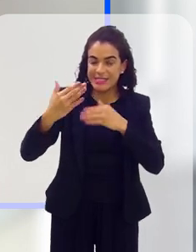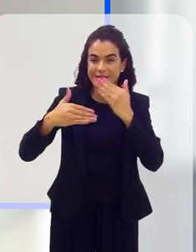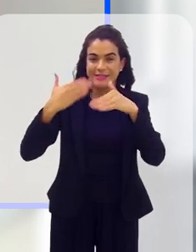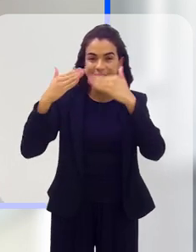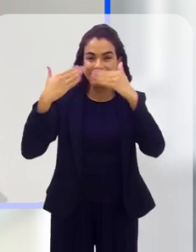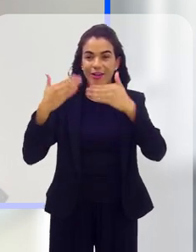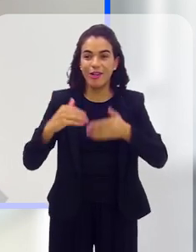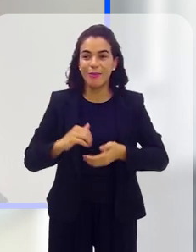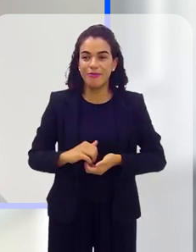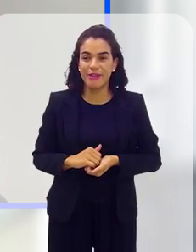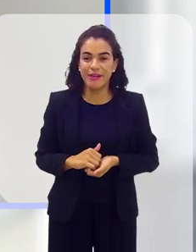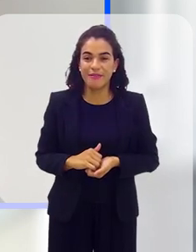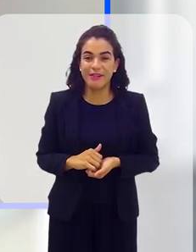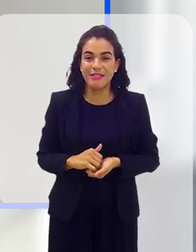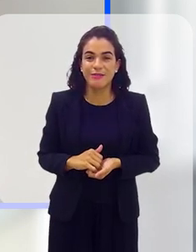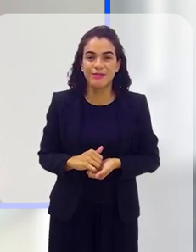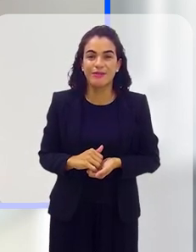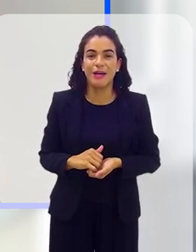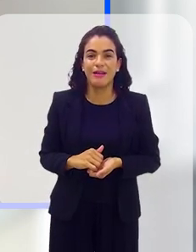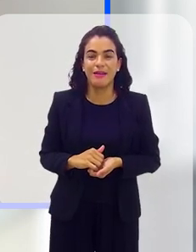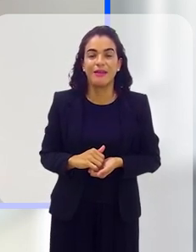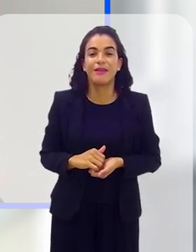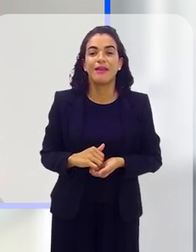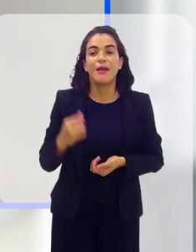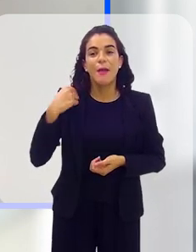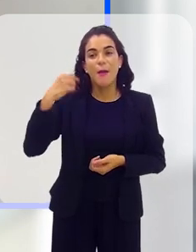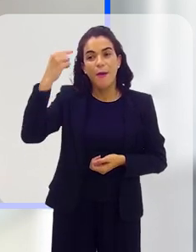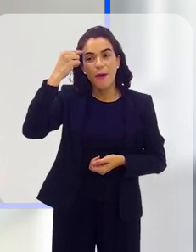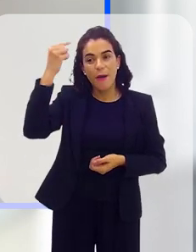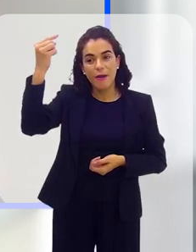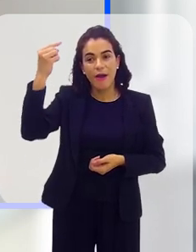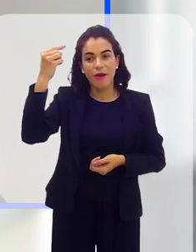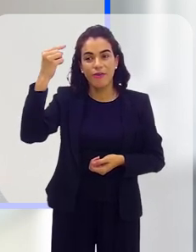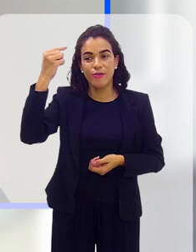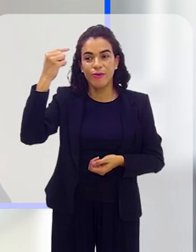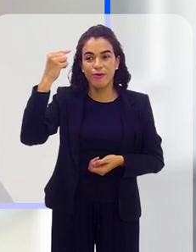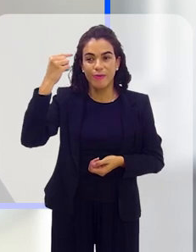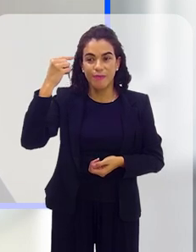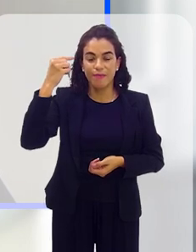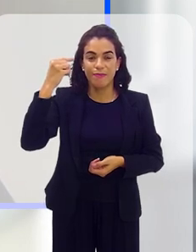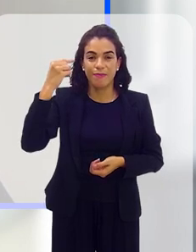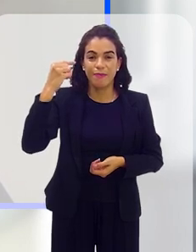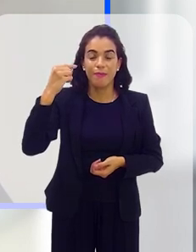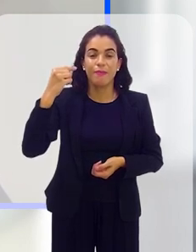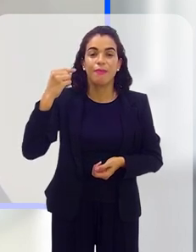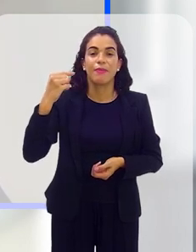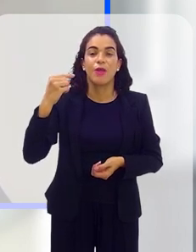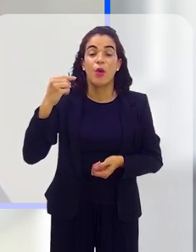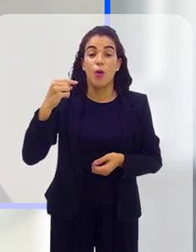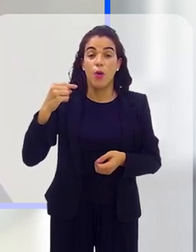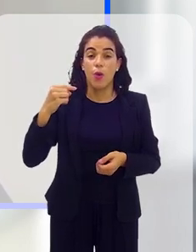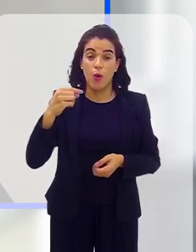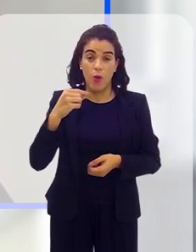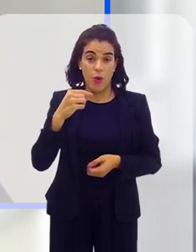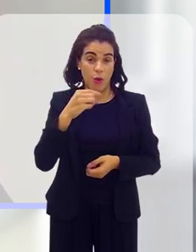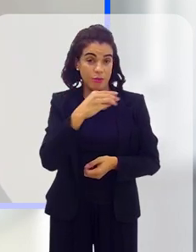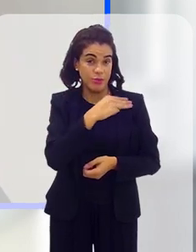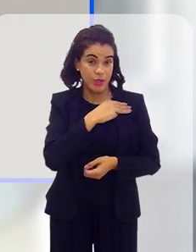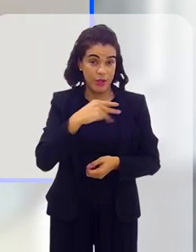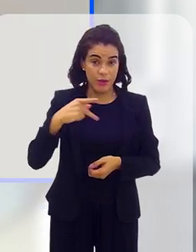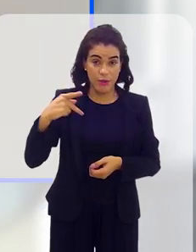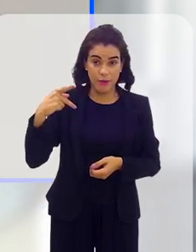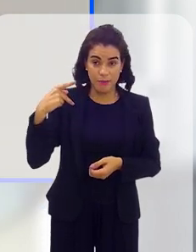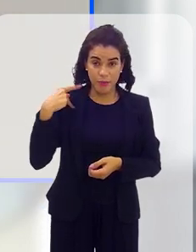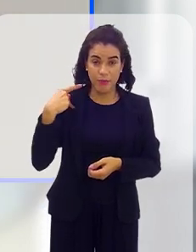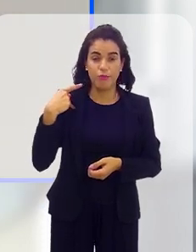discutir e evoluir, né, eu penso que cada vez mais o